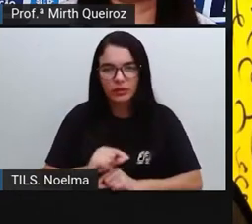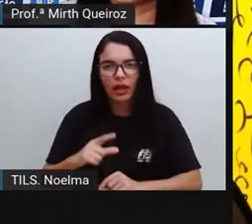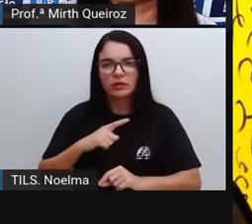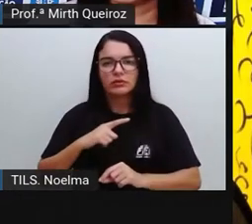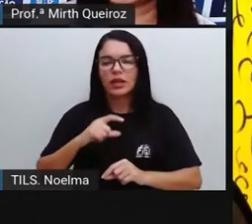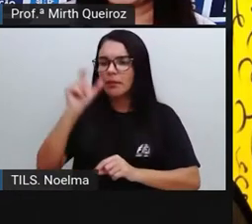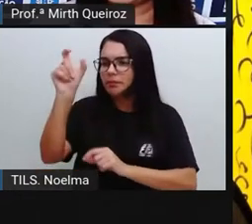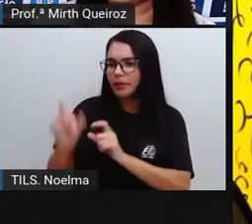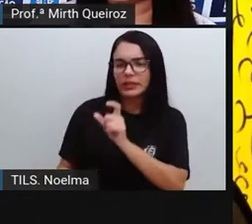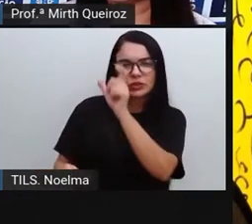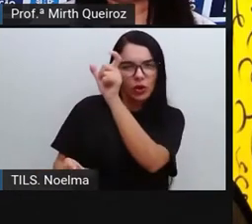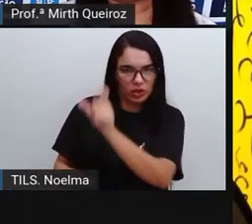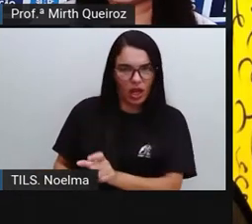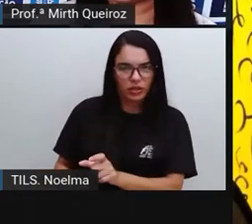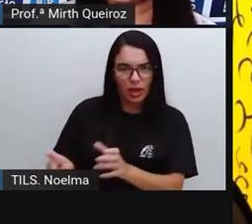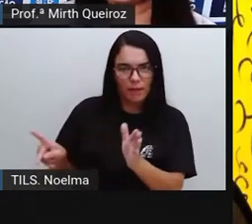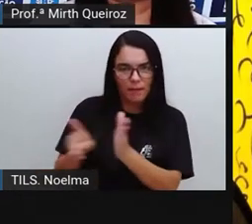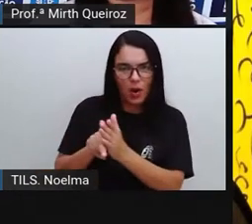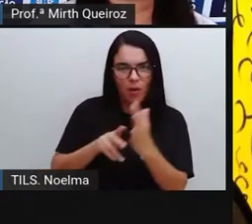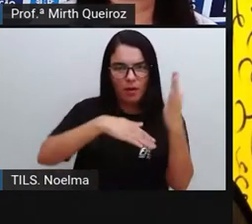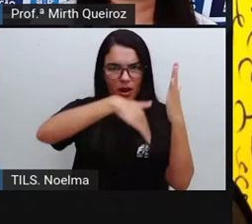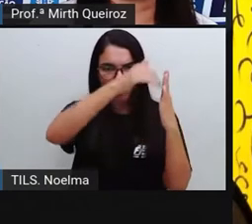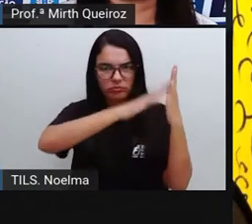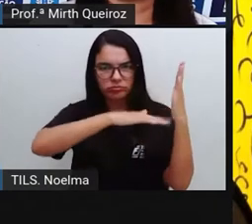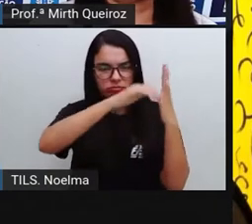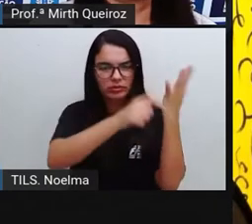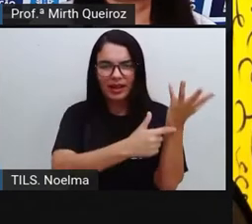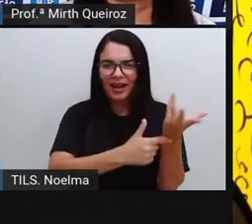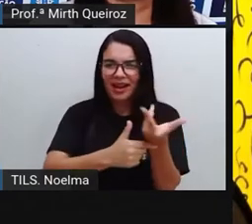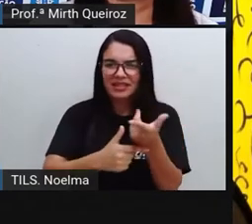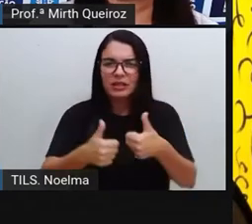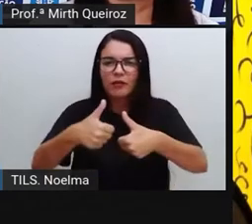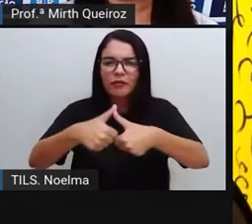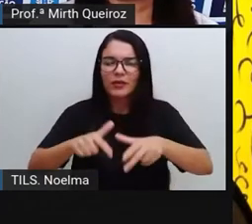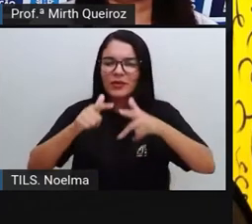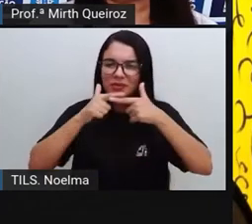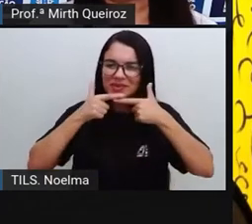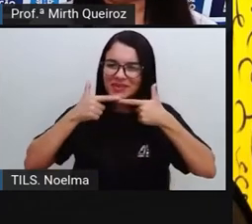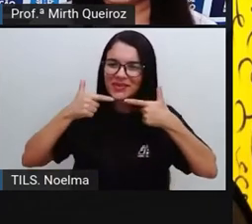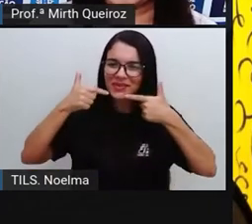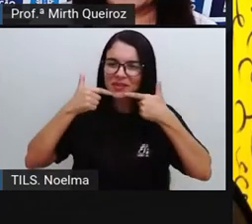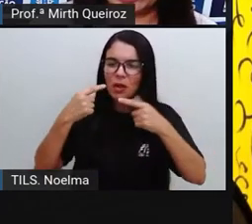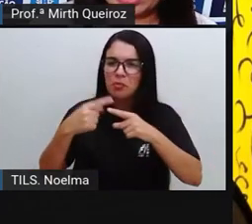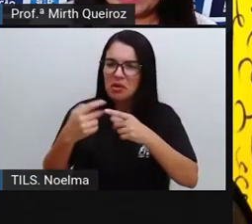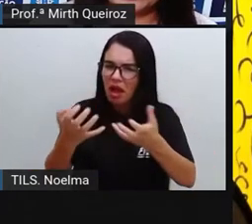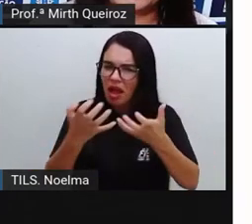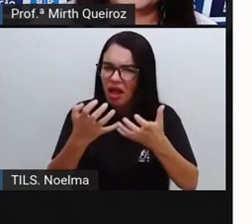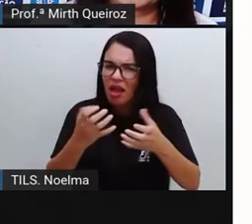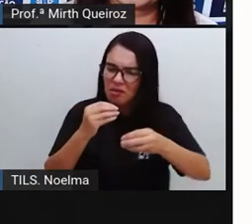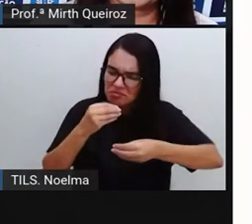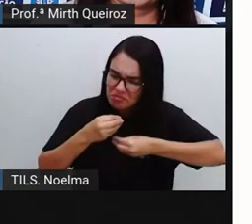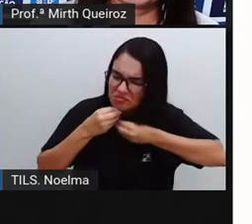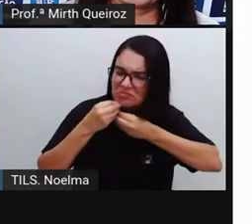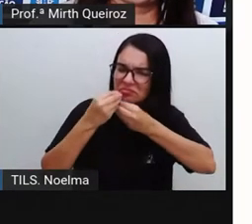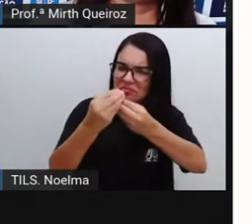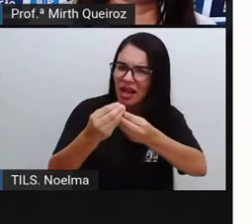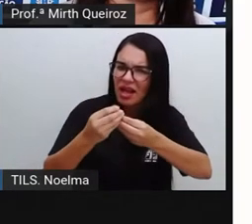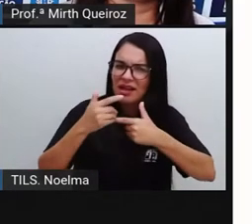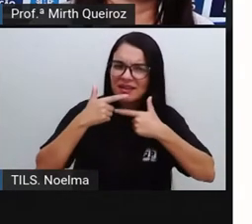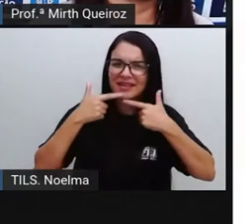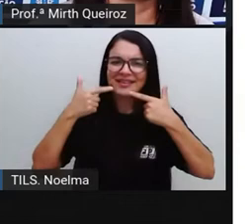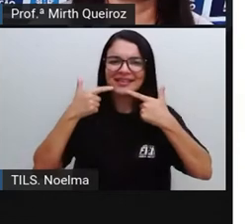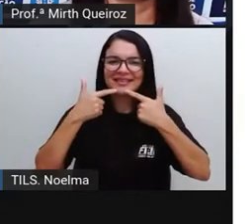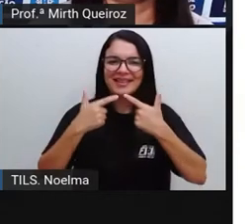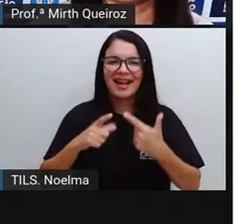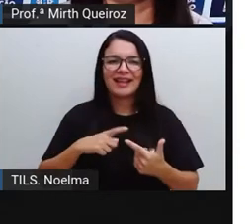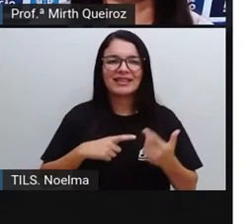personagens dele, das obras de arte dele, ainda estão sorrindo, porque ele quer transmitir essa alegria no trabalho dele. Aqui nós